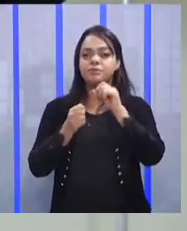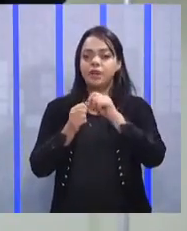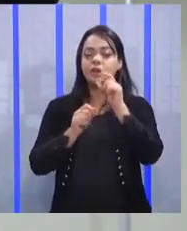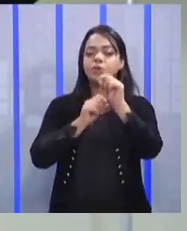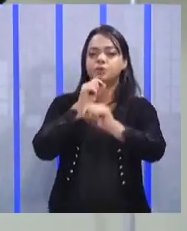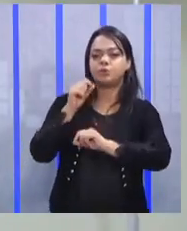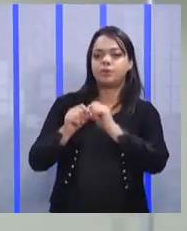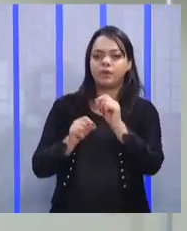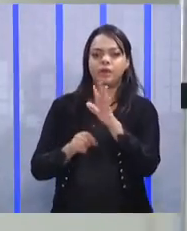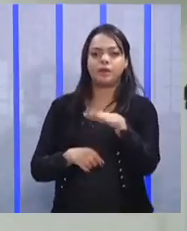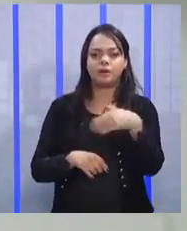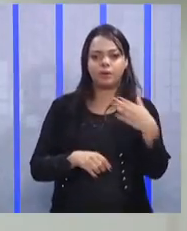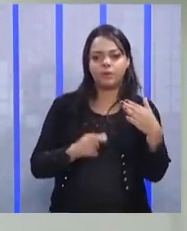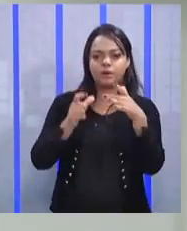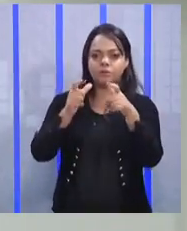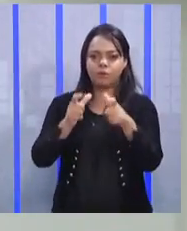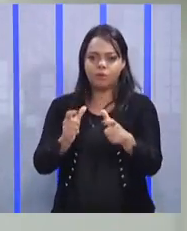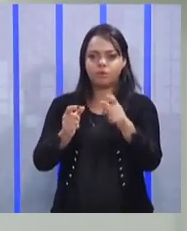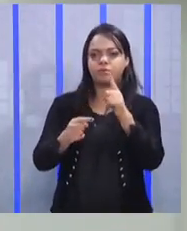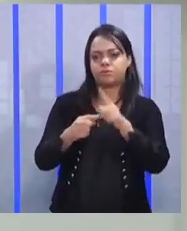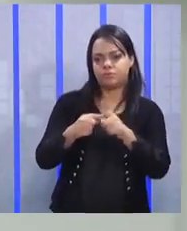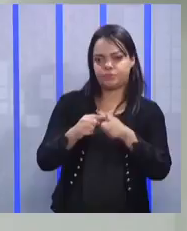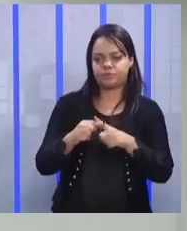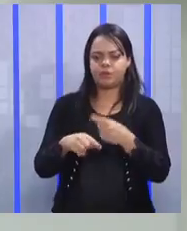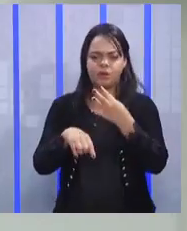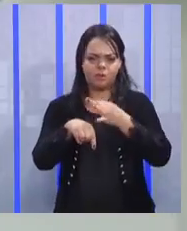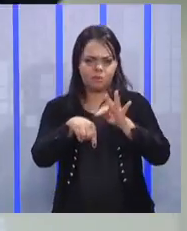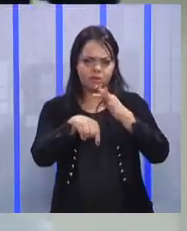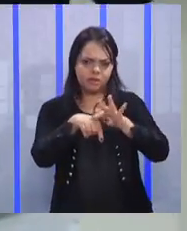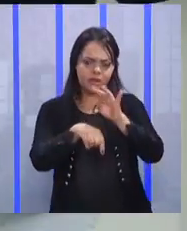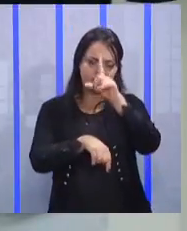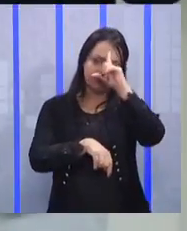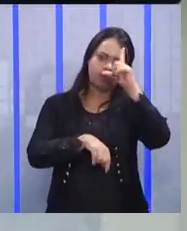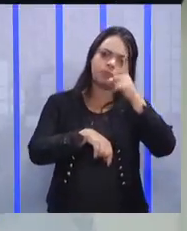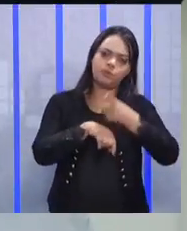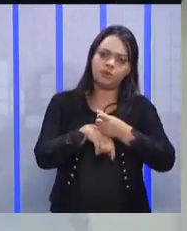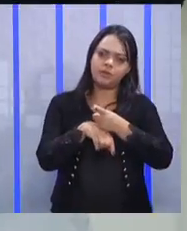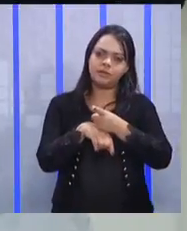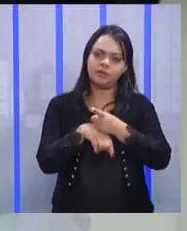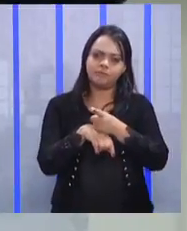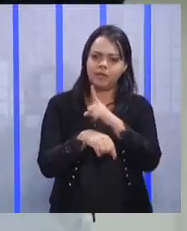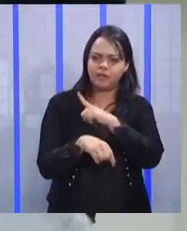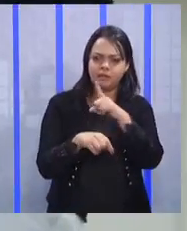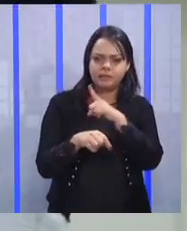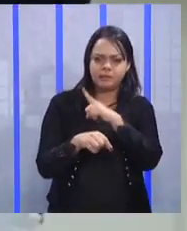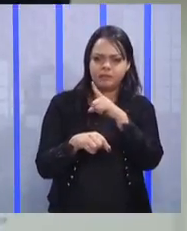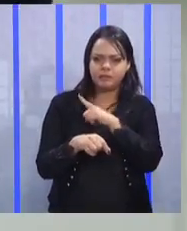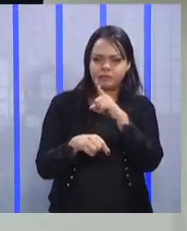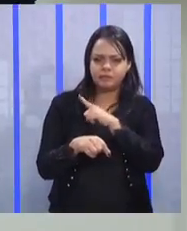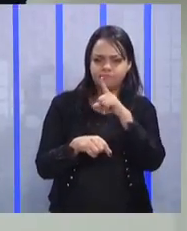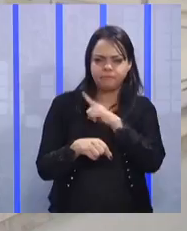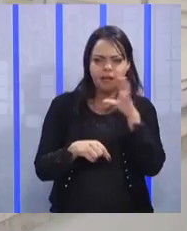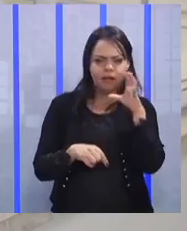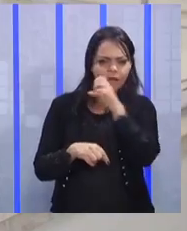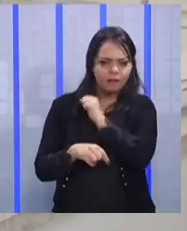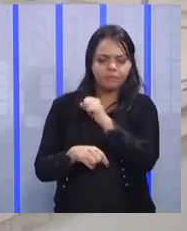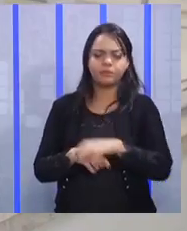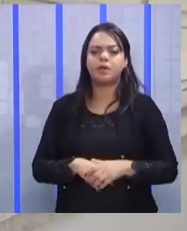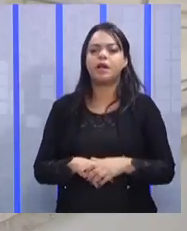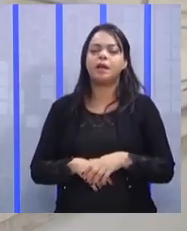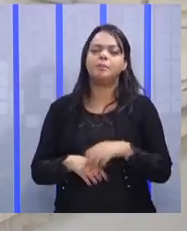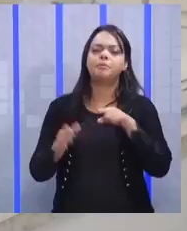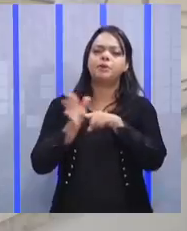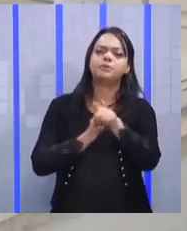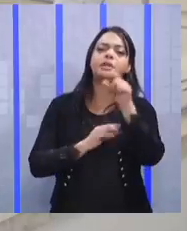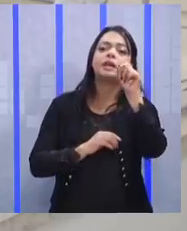como, onde, por quê? Então, uma técnica para o líder ser objetivo é isso aí. Quem? João. O